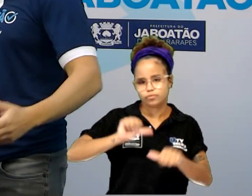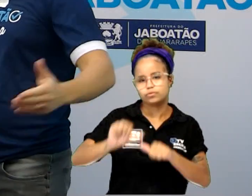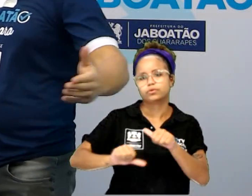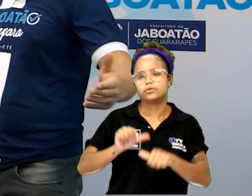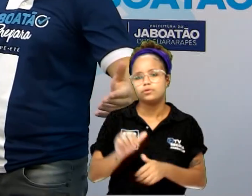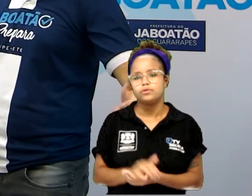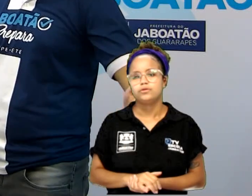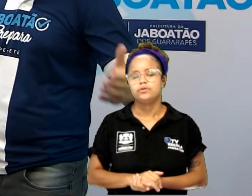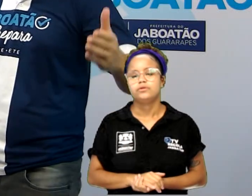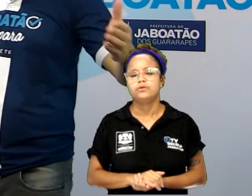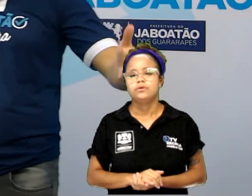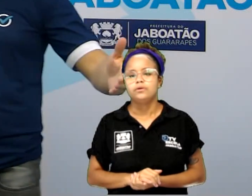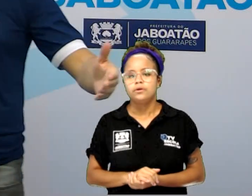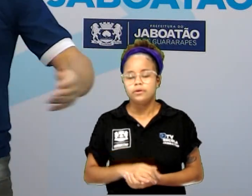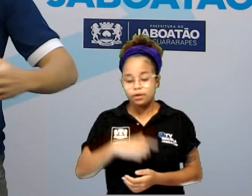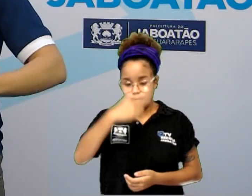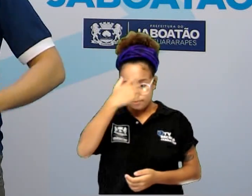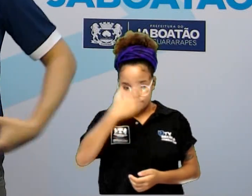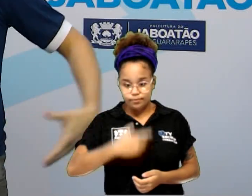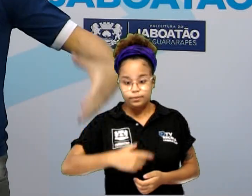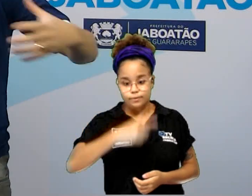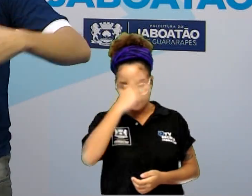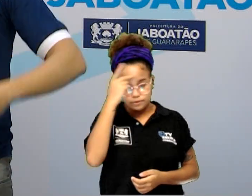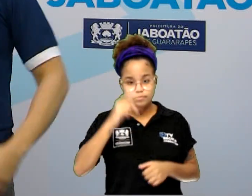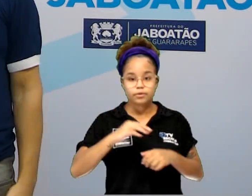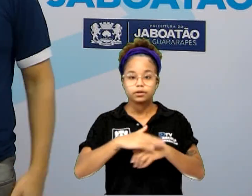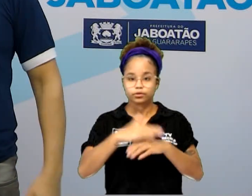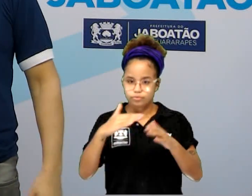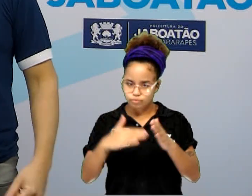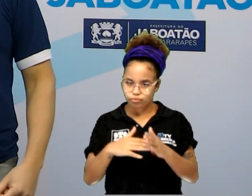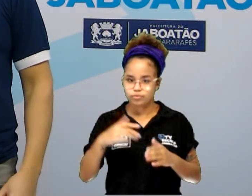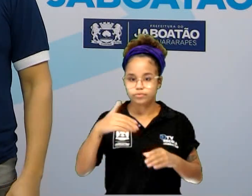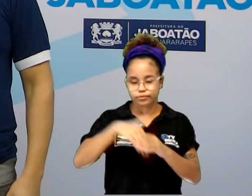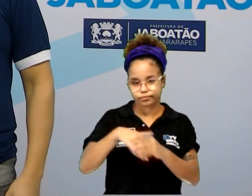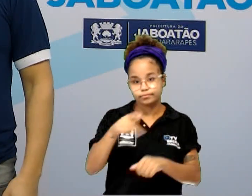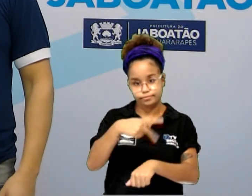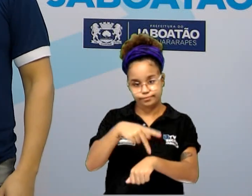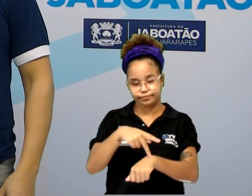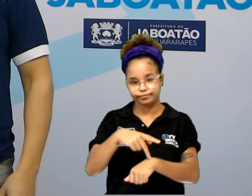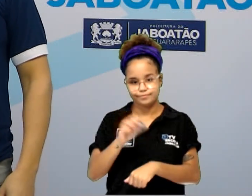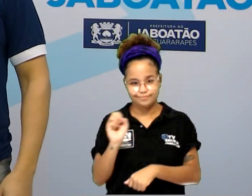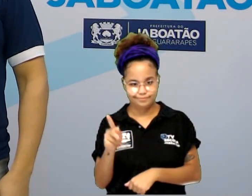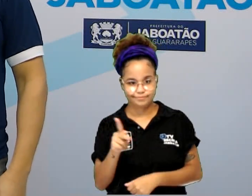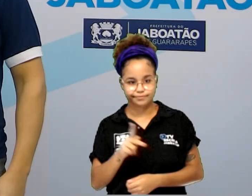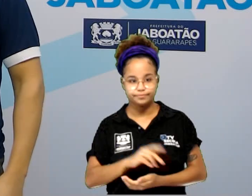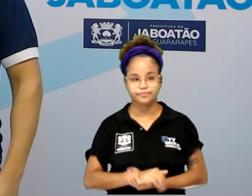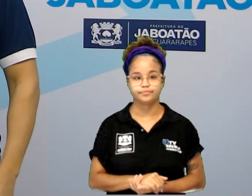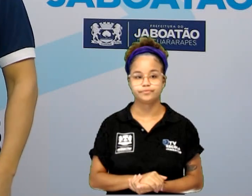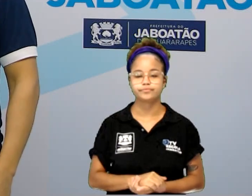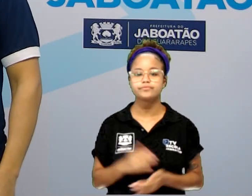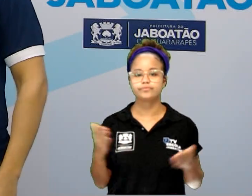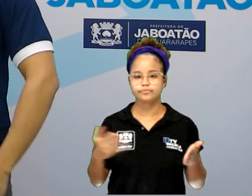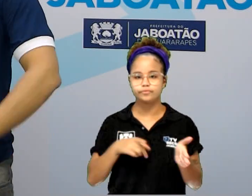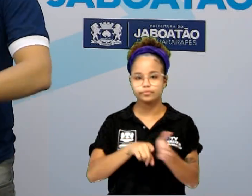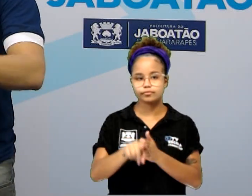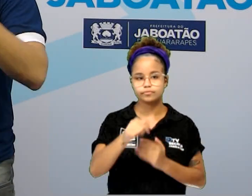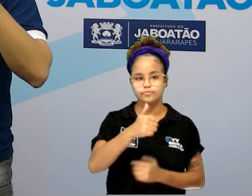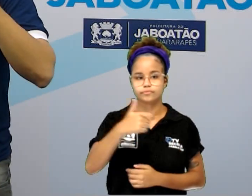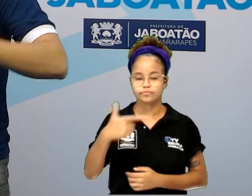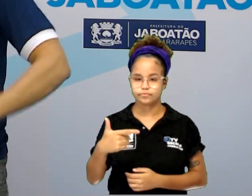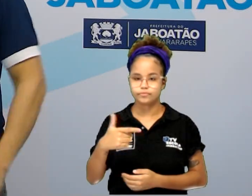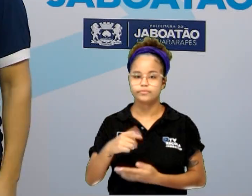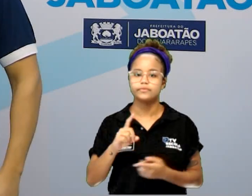não só de postura dela, mas como um todo em nosso país. Ok? Vamos seguindo agora para a questão 12, também